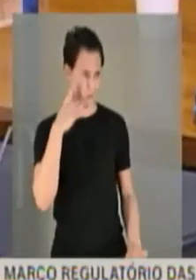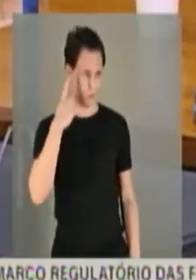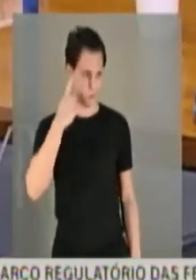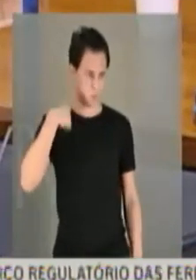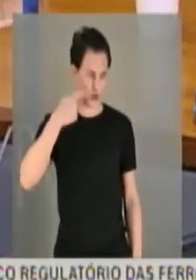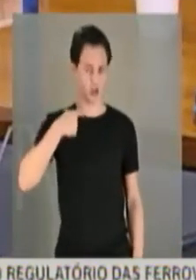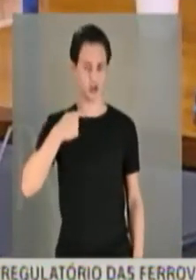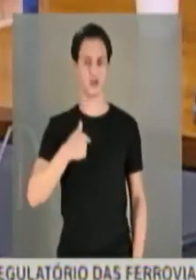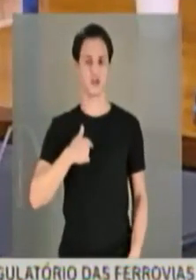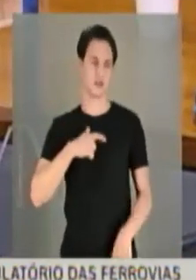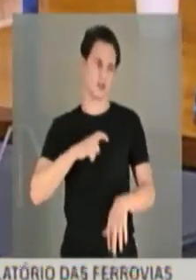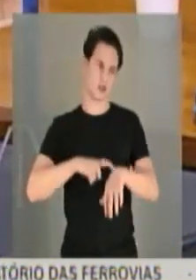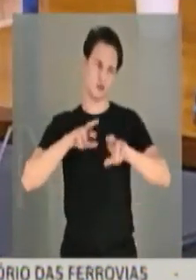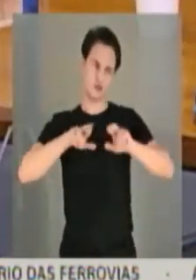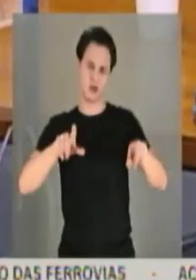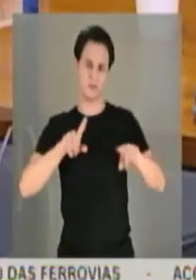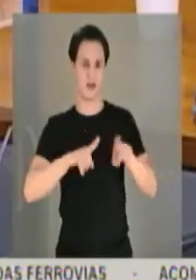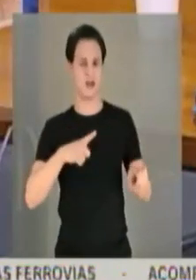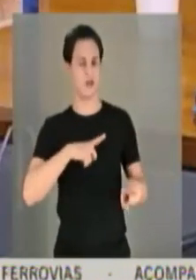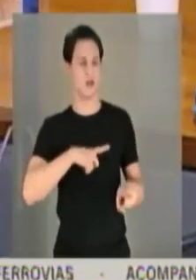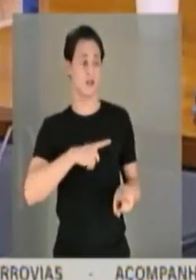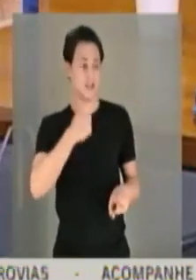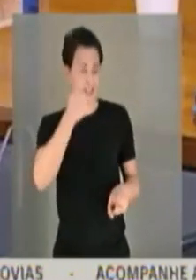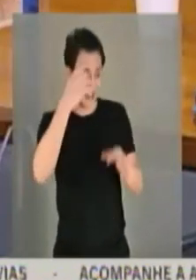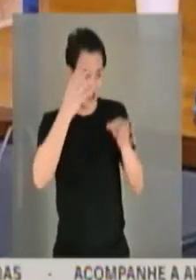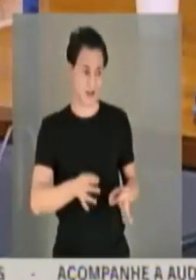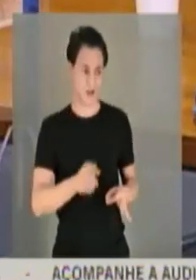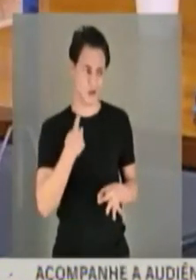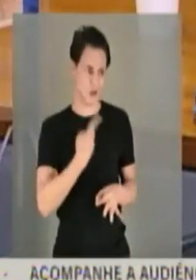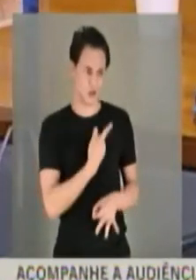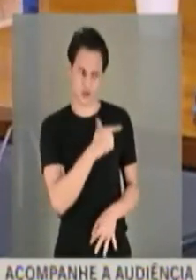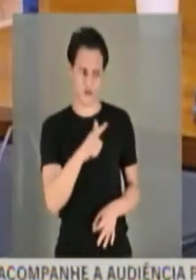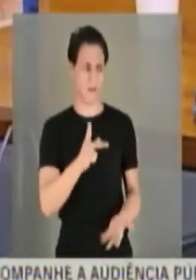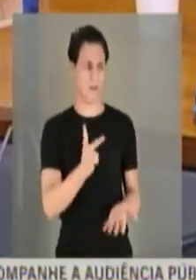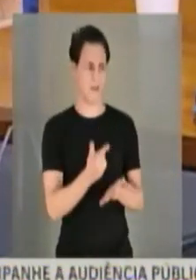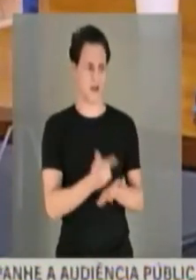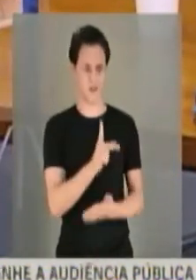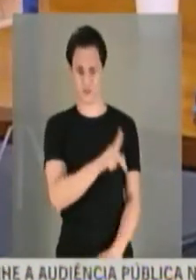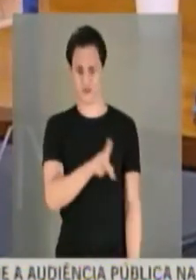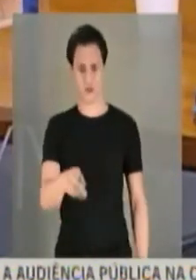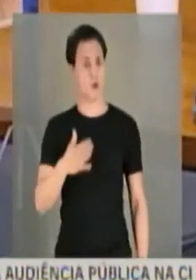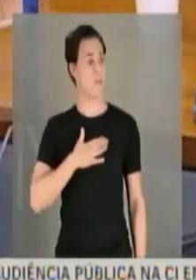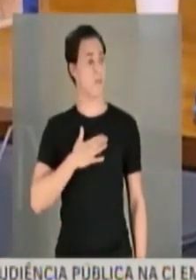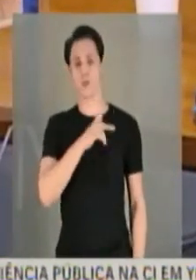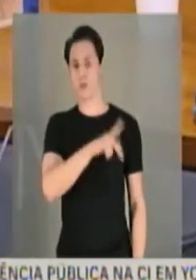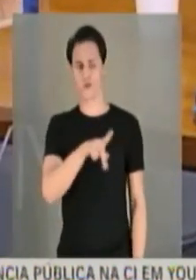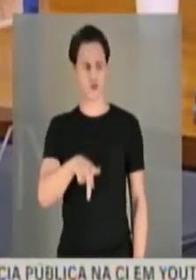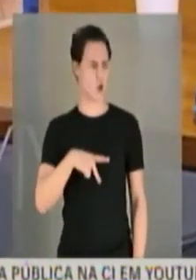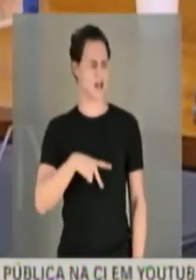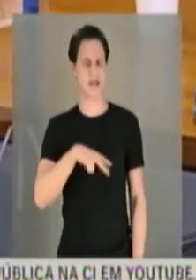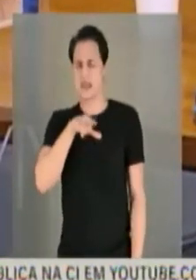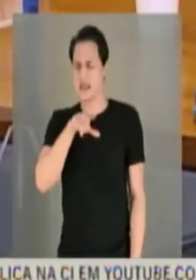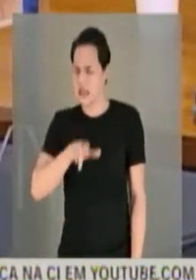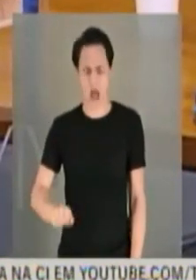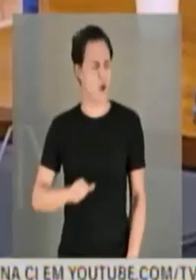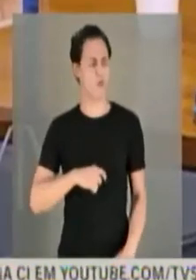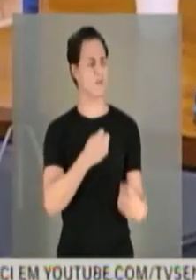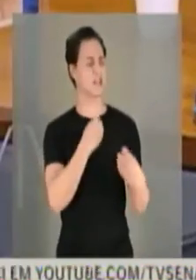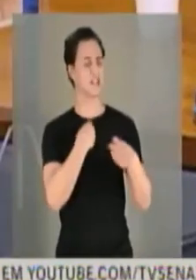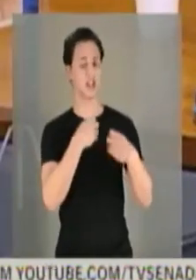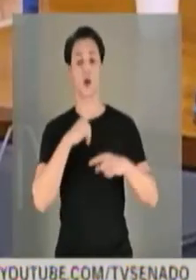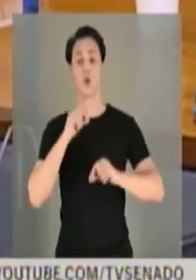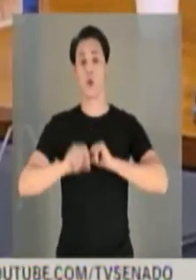épocas diferentes, eu tenho certeza que nós não tivemos os mesmos advogados, mesmos professores. Meus professores não ensinaram que no dever